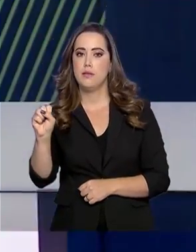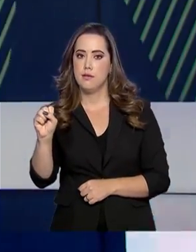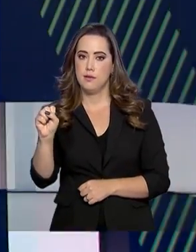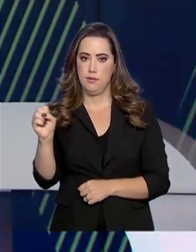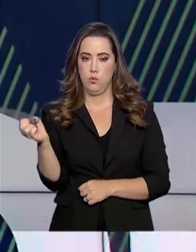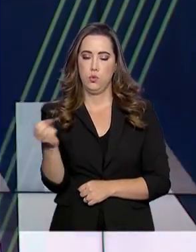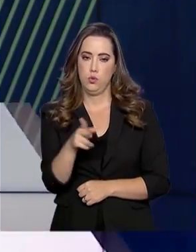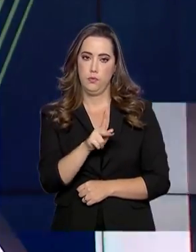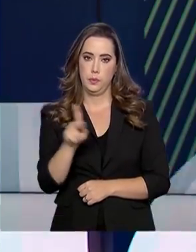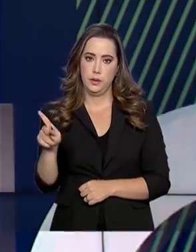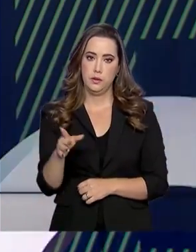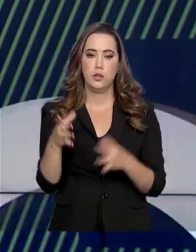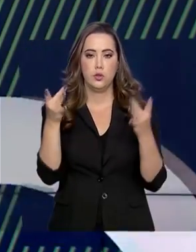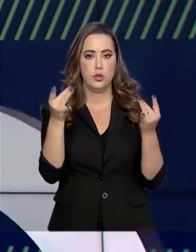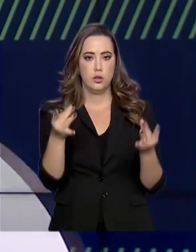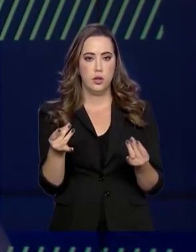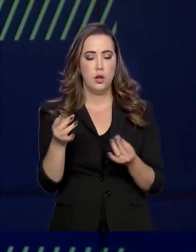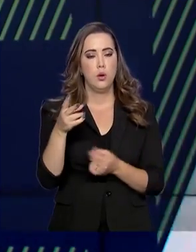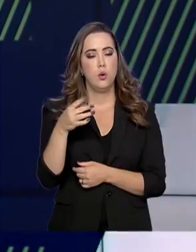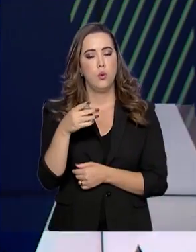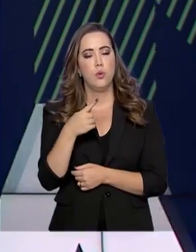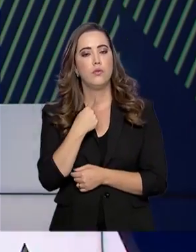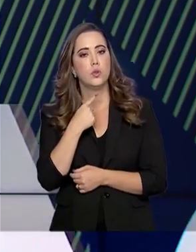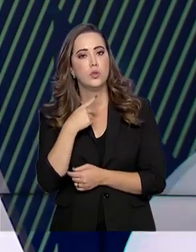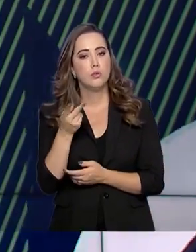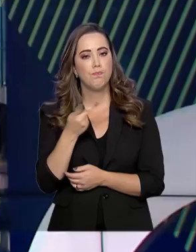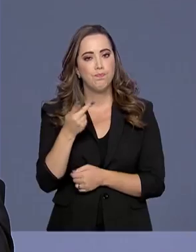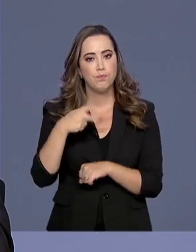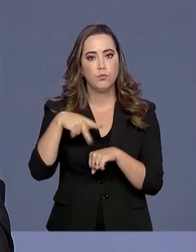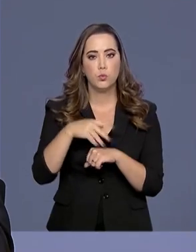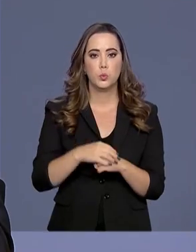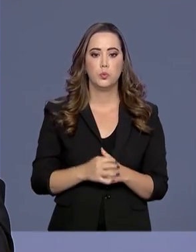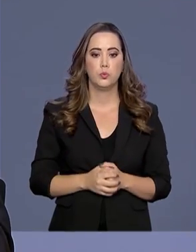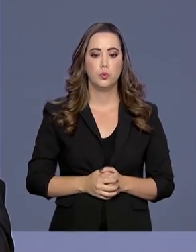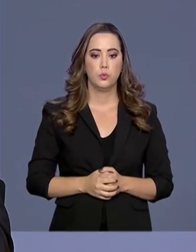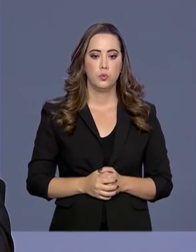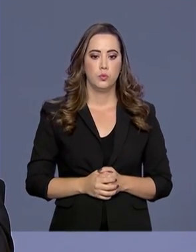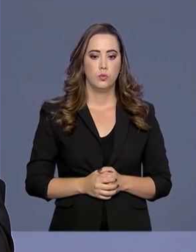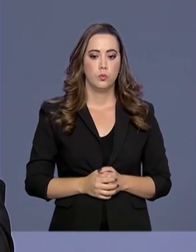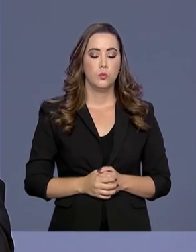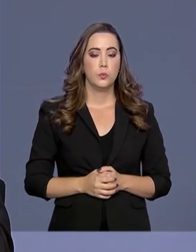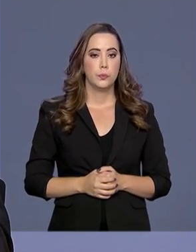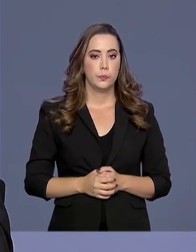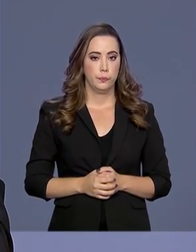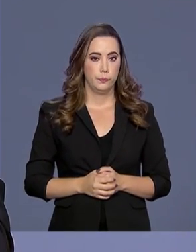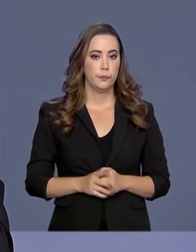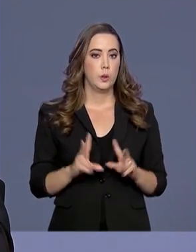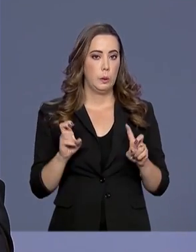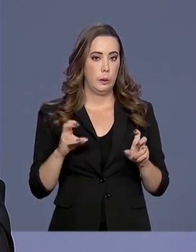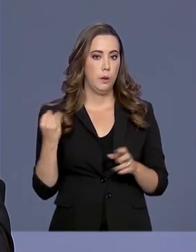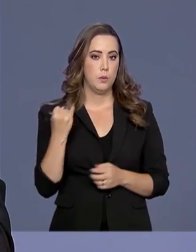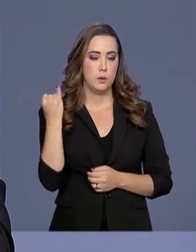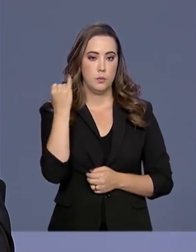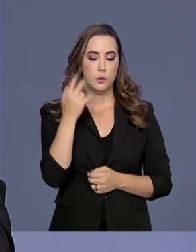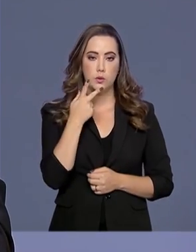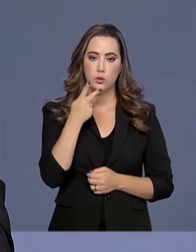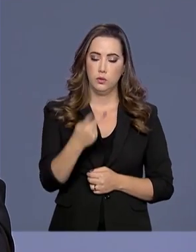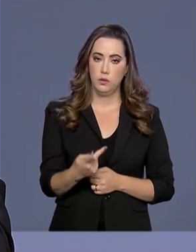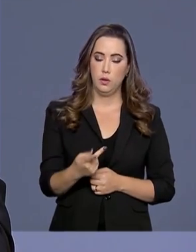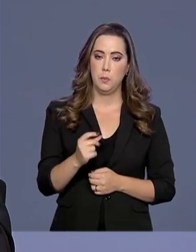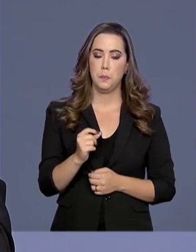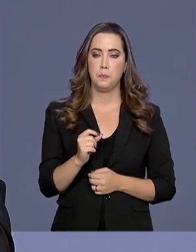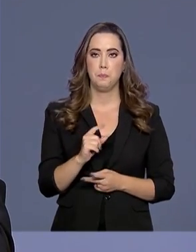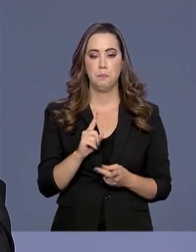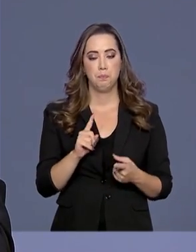principais temas de interesse mútuo entre os dois países. Os mais importantes são os que dizem respeito